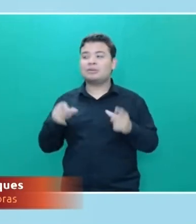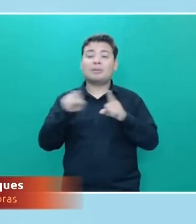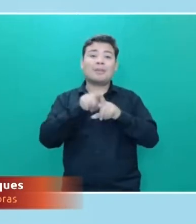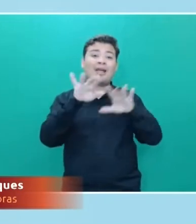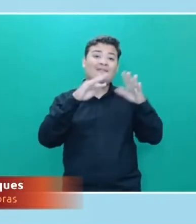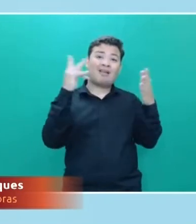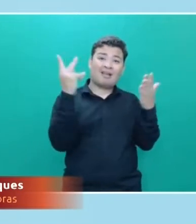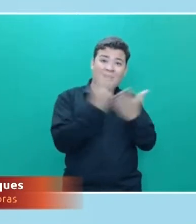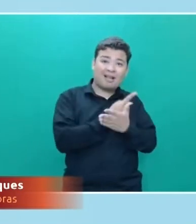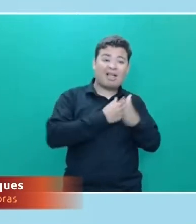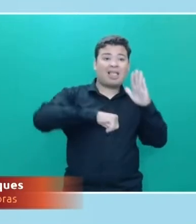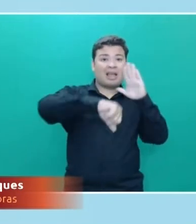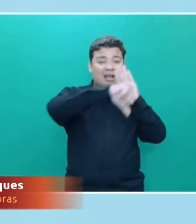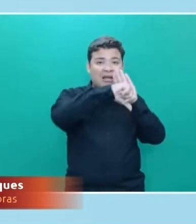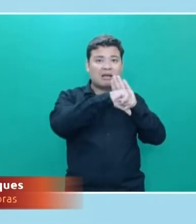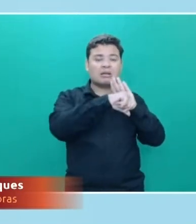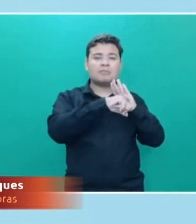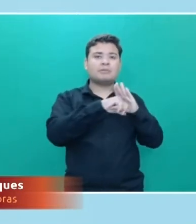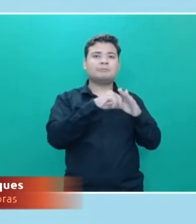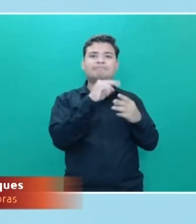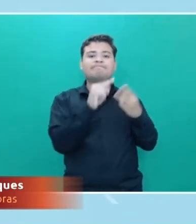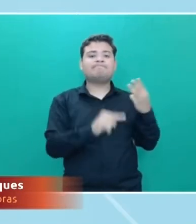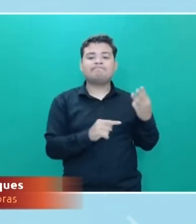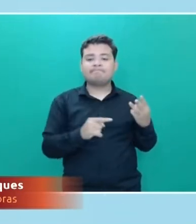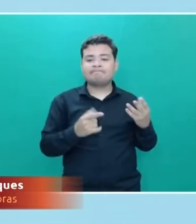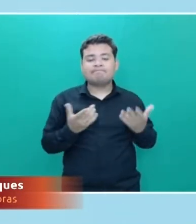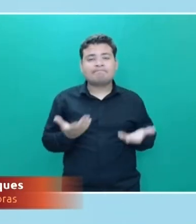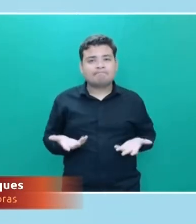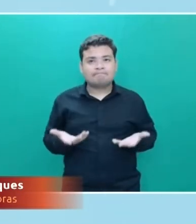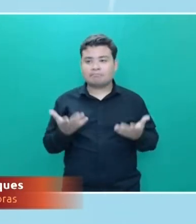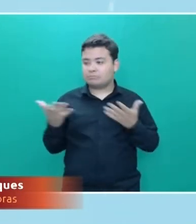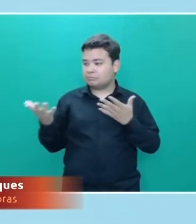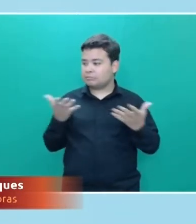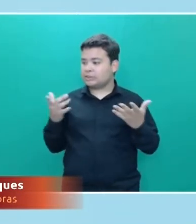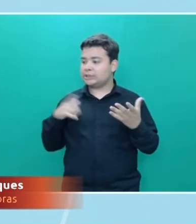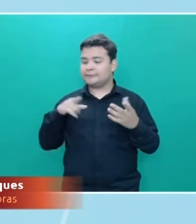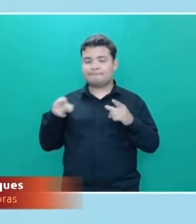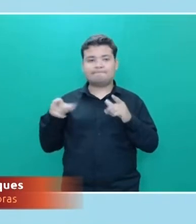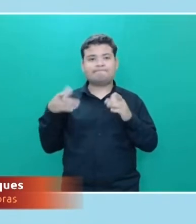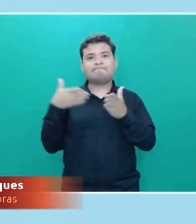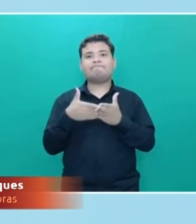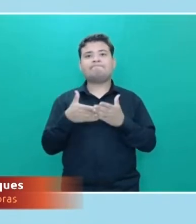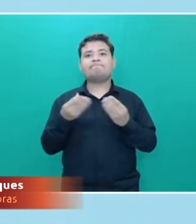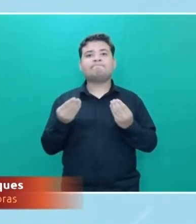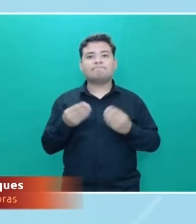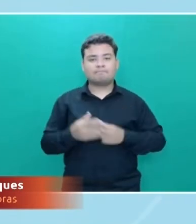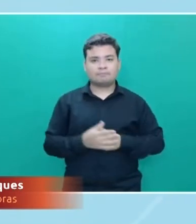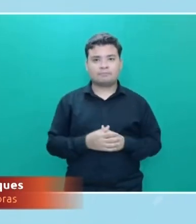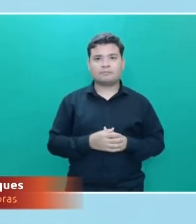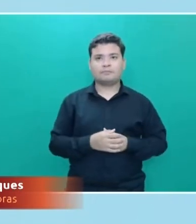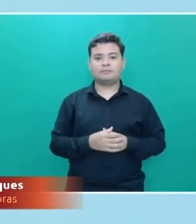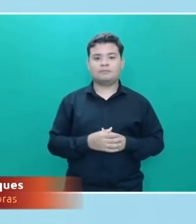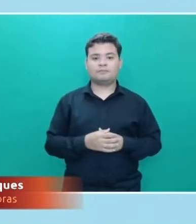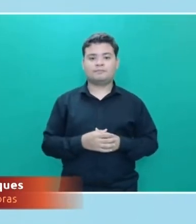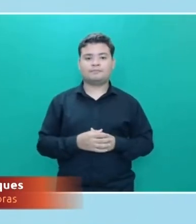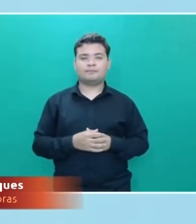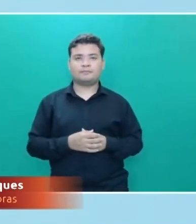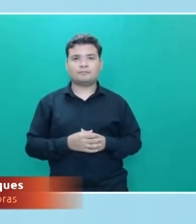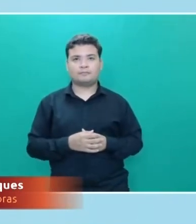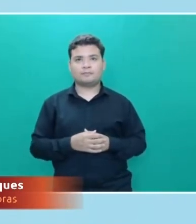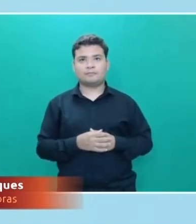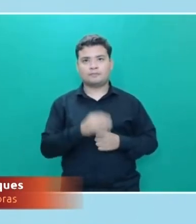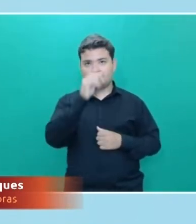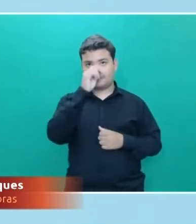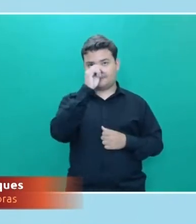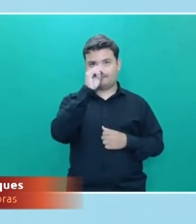crime de calúnia, indiúria, difamação ou até mesmo de divulgação de discurso de ódio? Vamos lá. Durante muito tempo